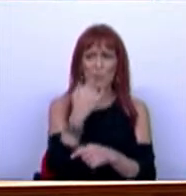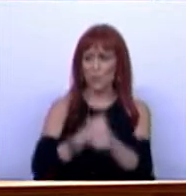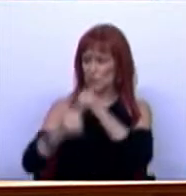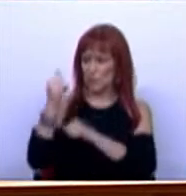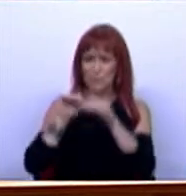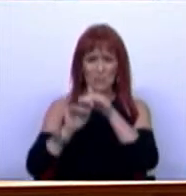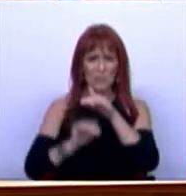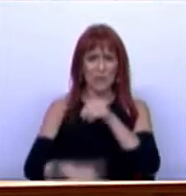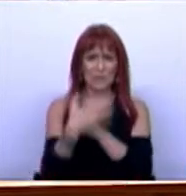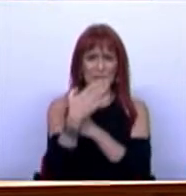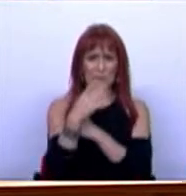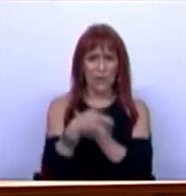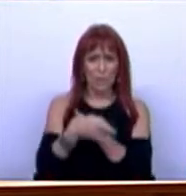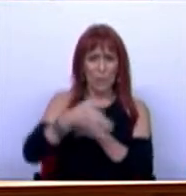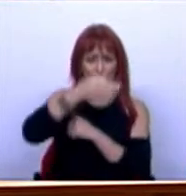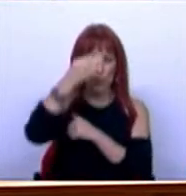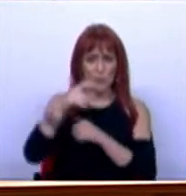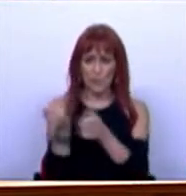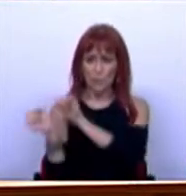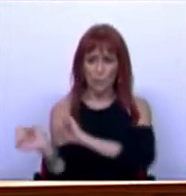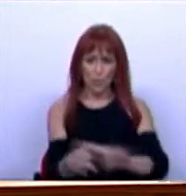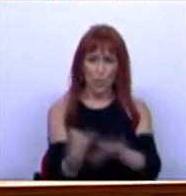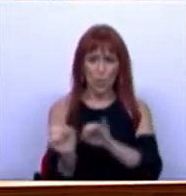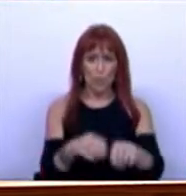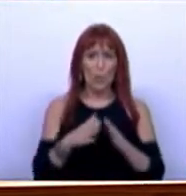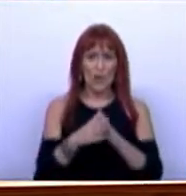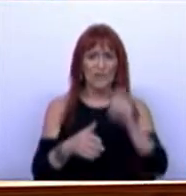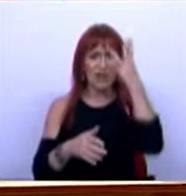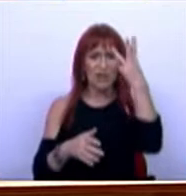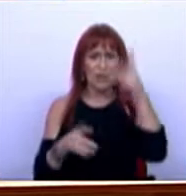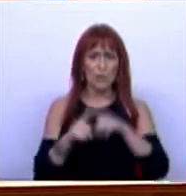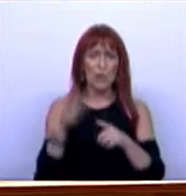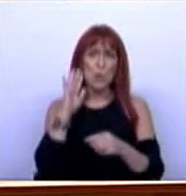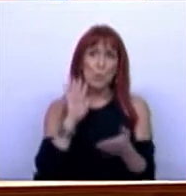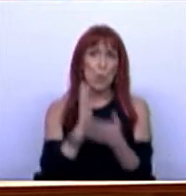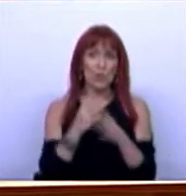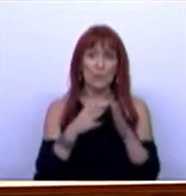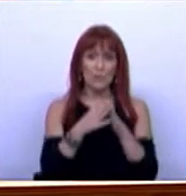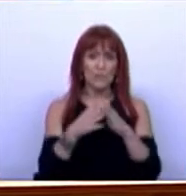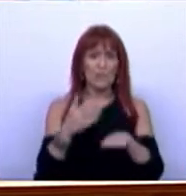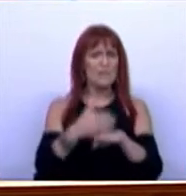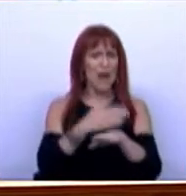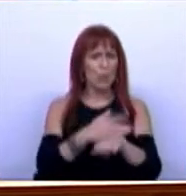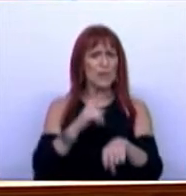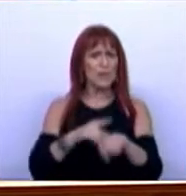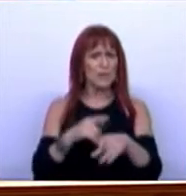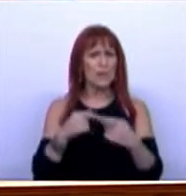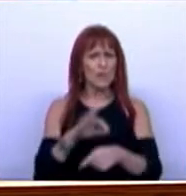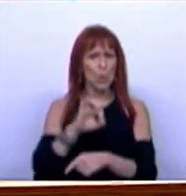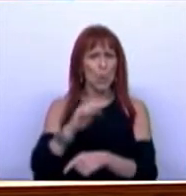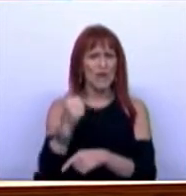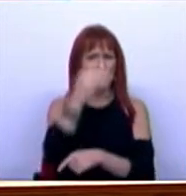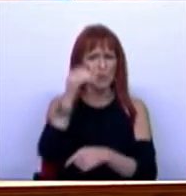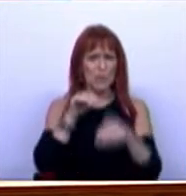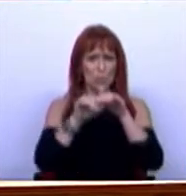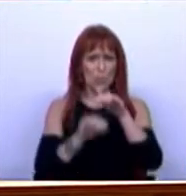reservas da ordem dos 79%, descarregaram, entretanto, 3 navios, não tenho o número do último navio, mas antes deste temos 85%